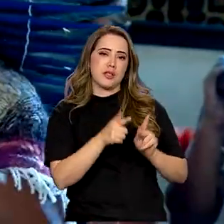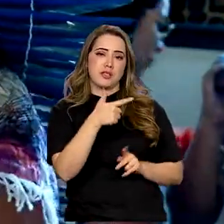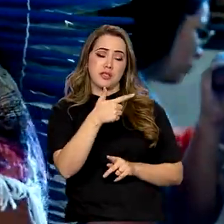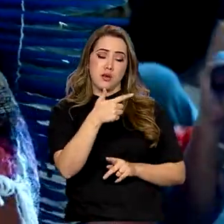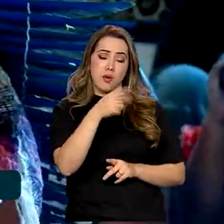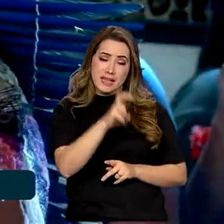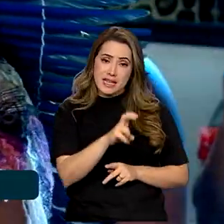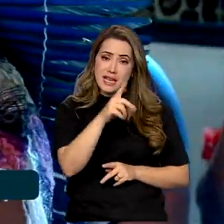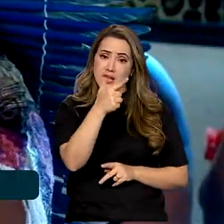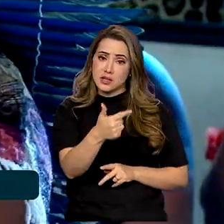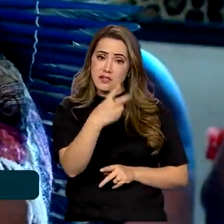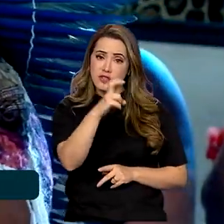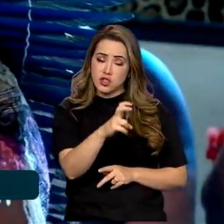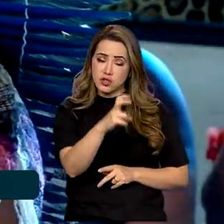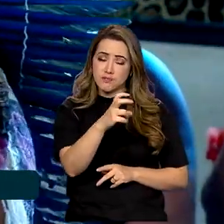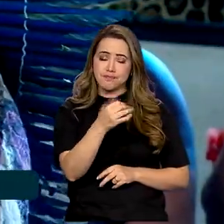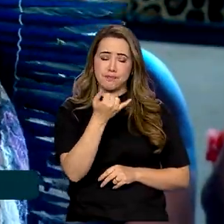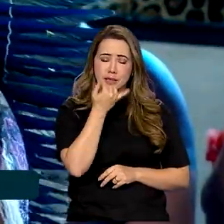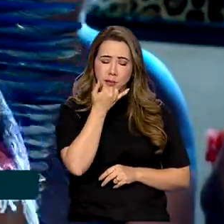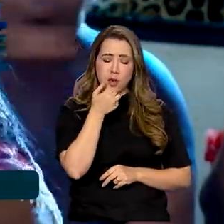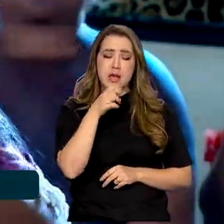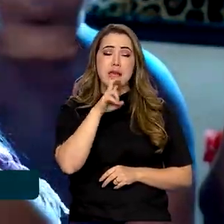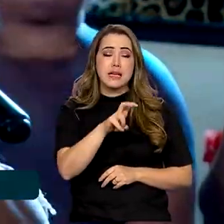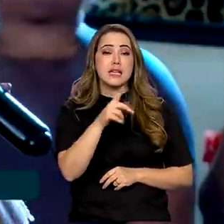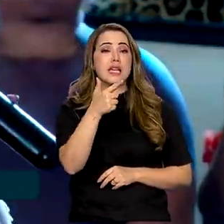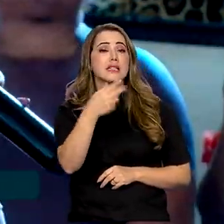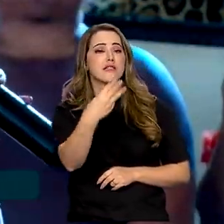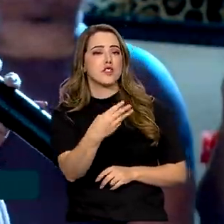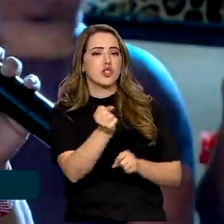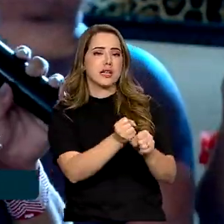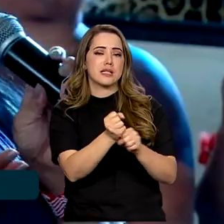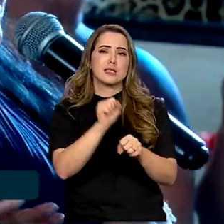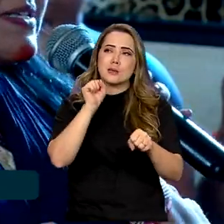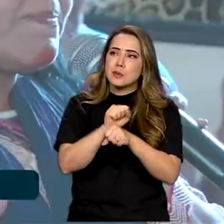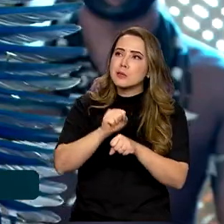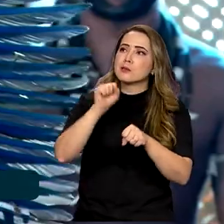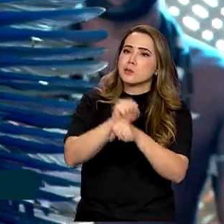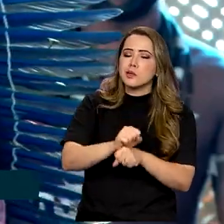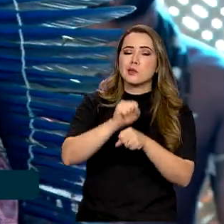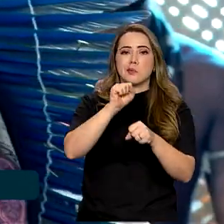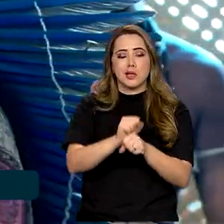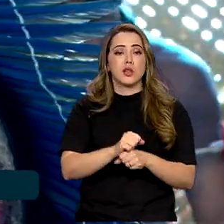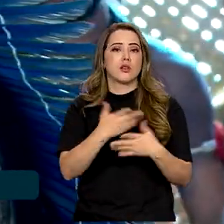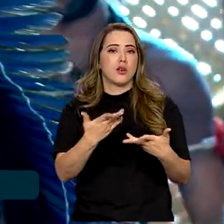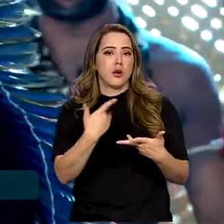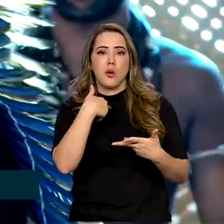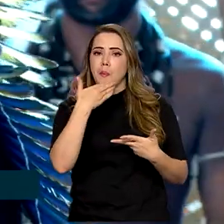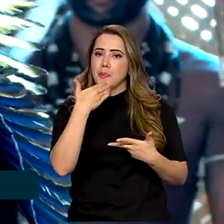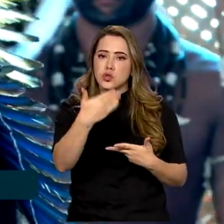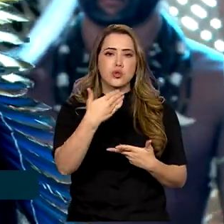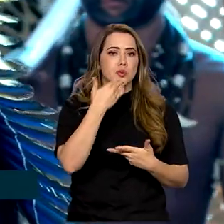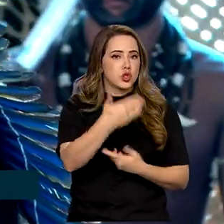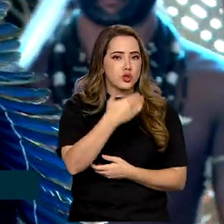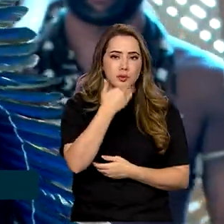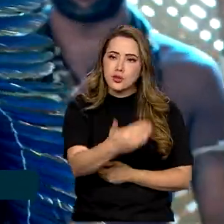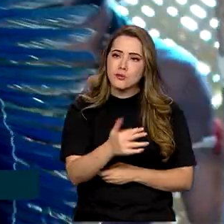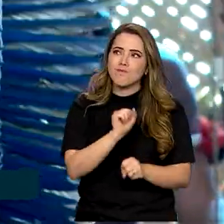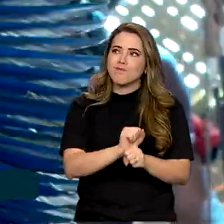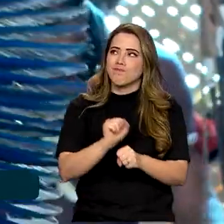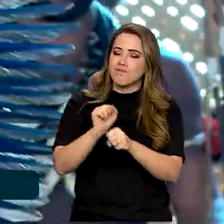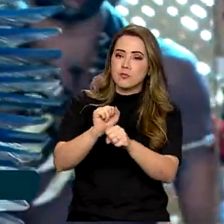aguardando para ser escutado e ter suas demandas atendidas. Trazendo as representações